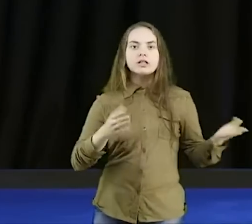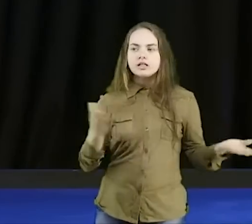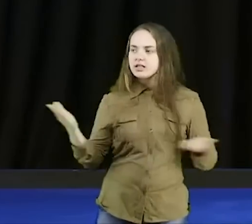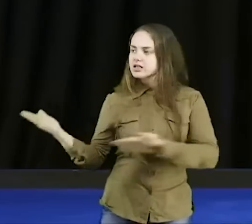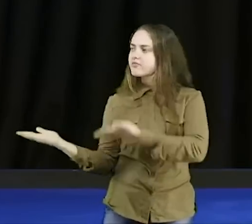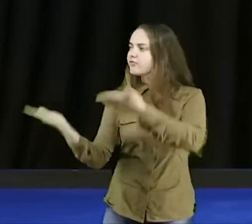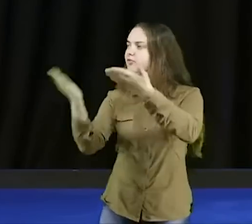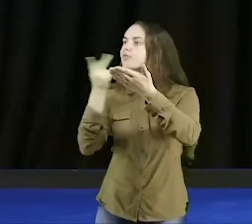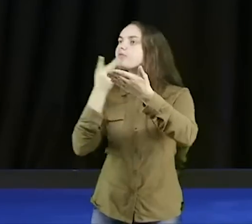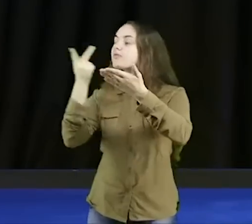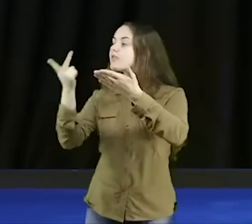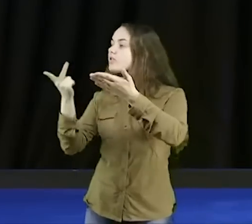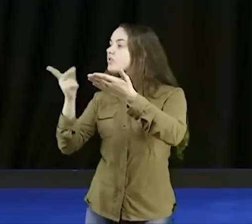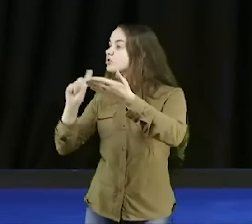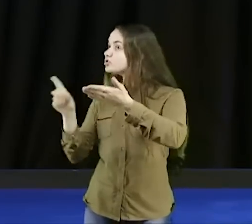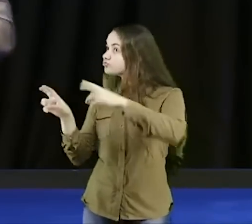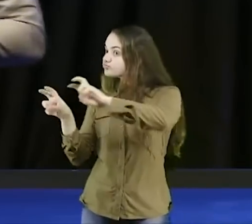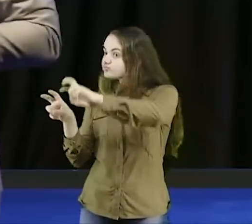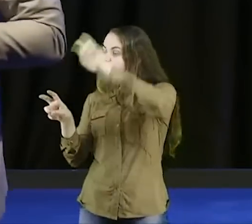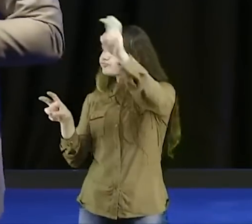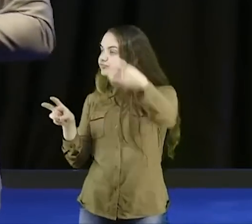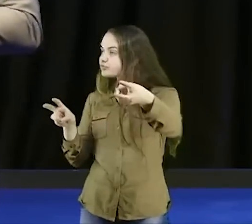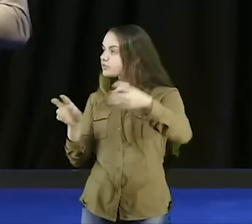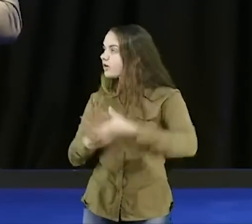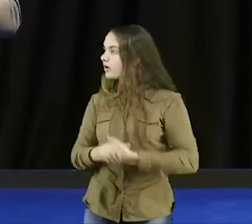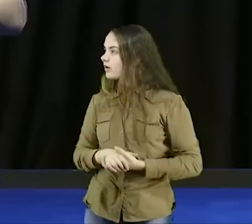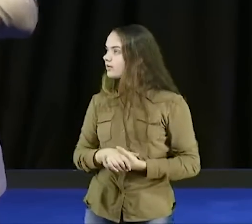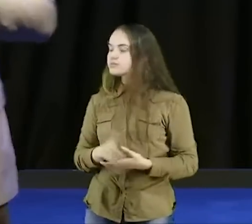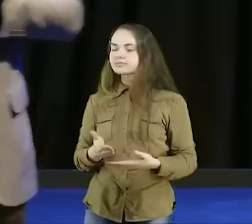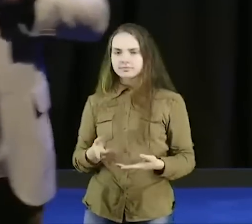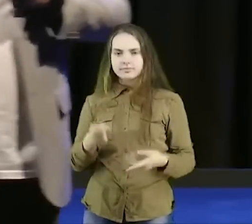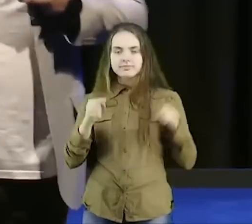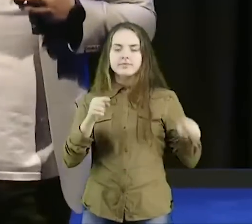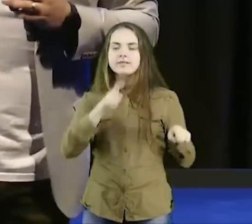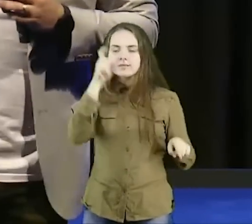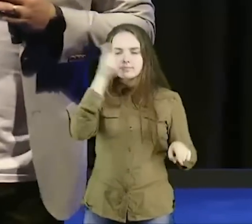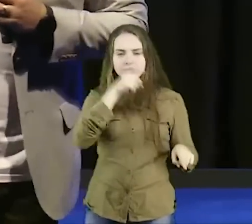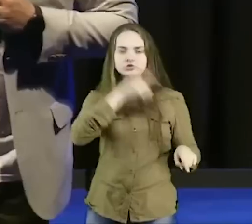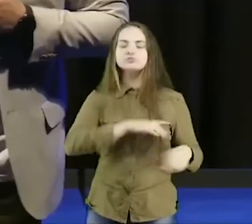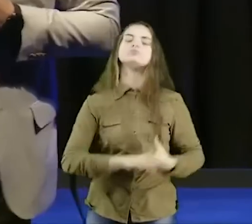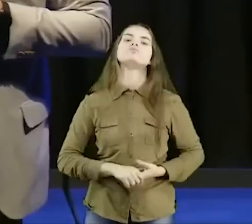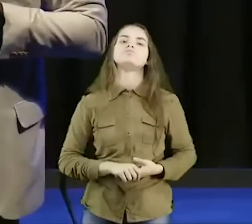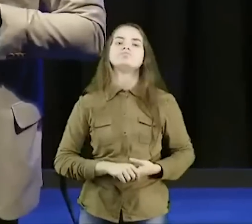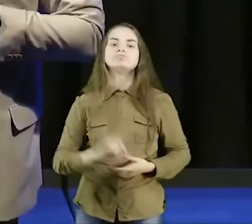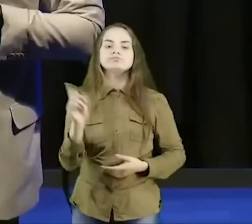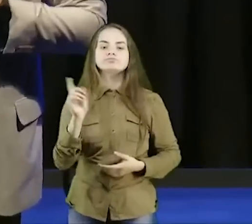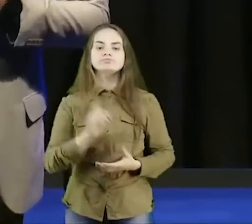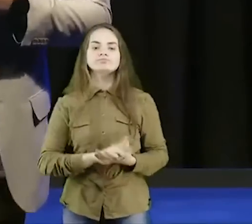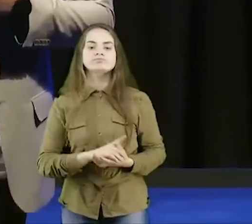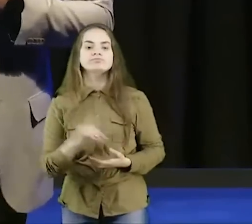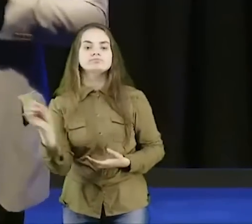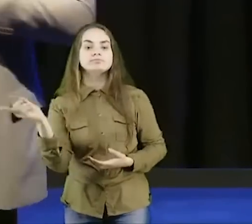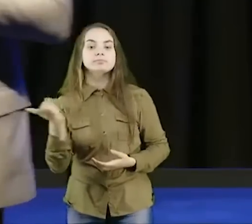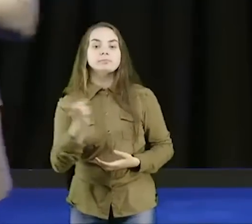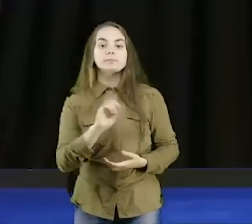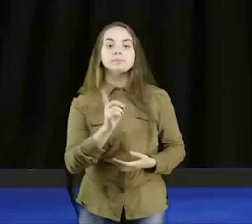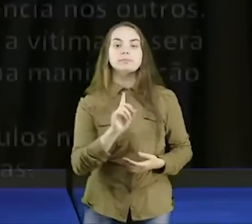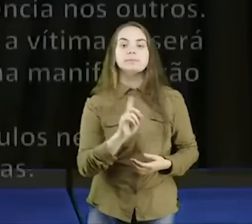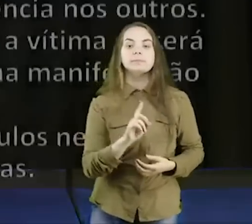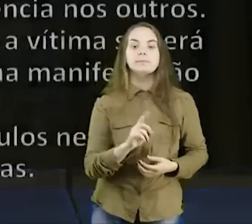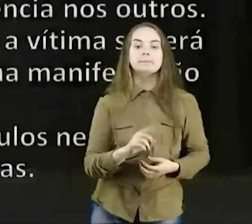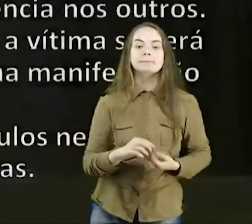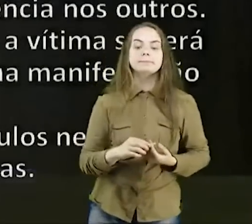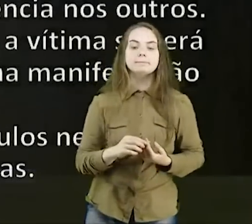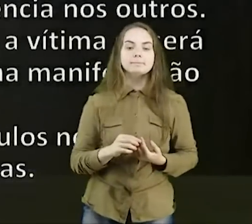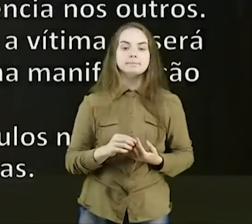segurar, gente, ele é mentiroso, não dê passos fora da autoridade, não crie dependência